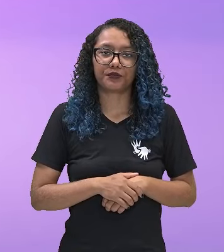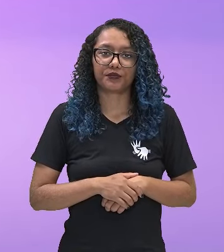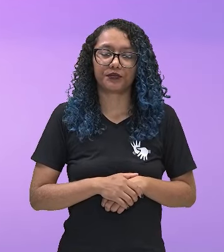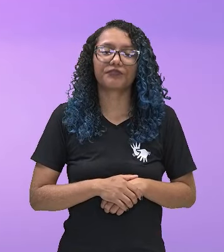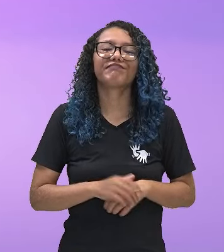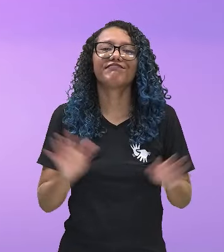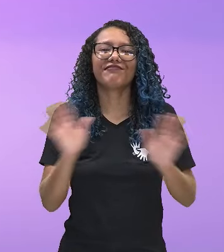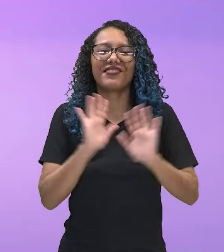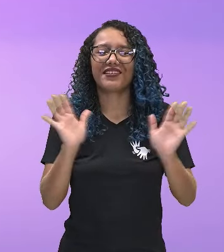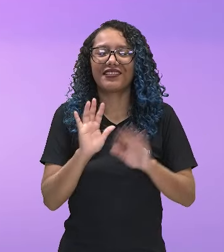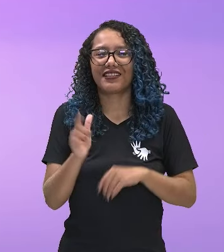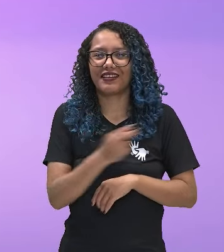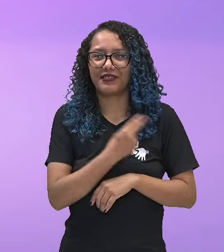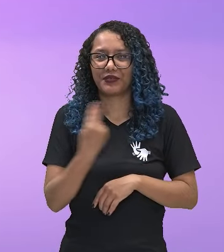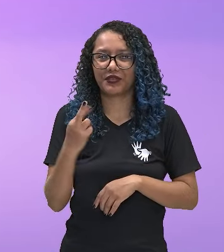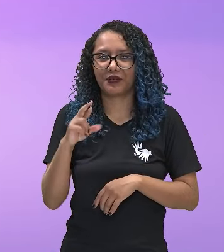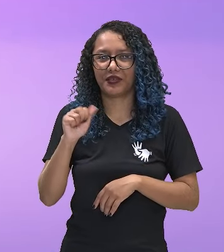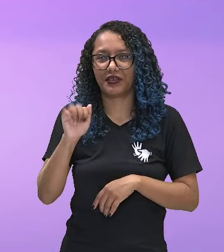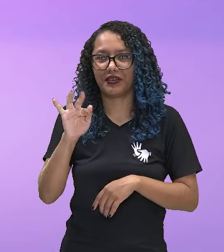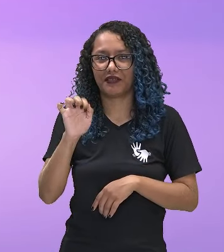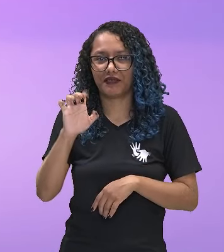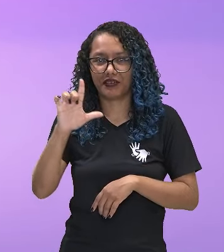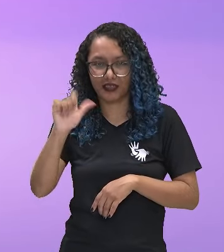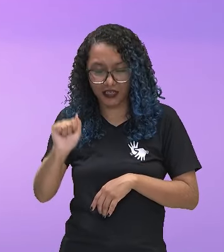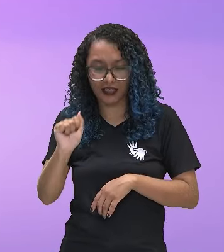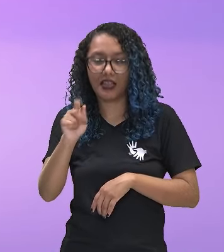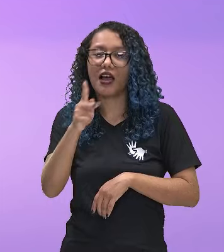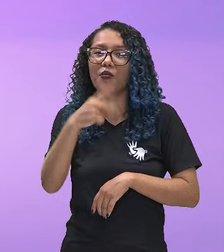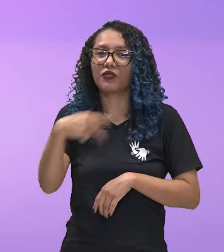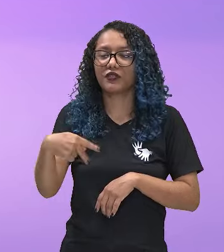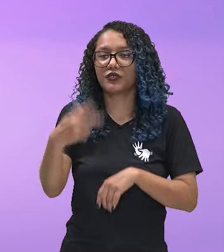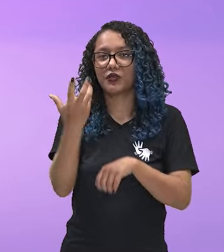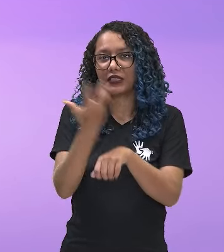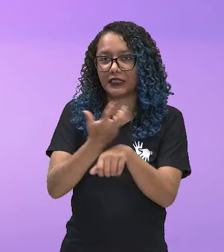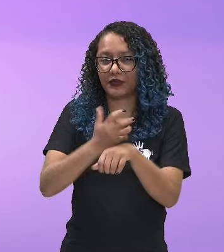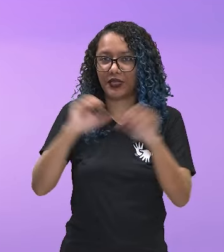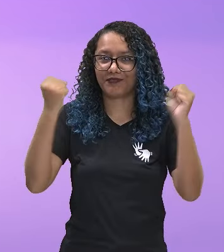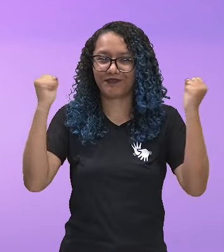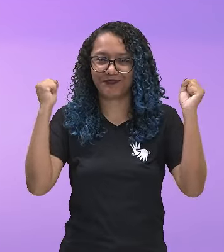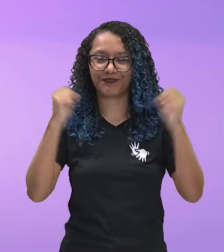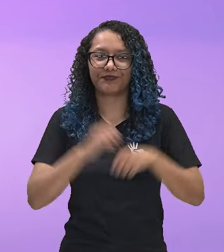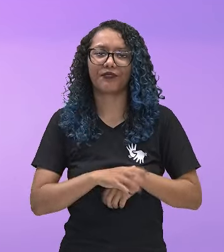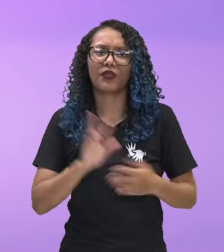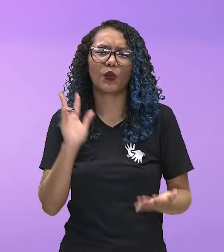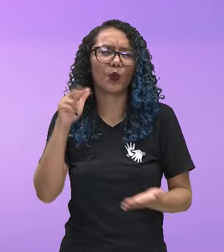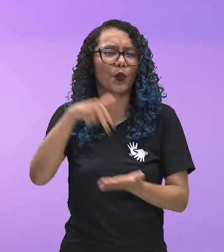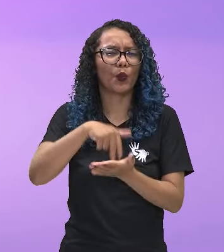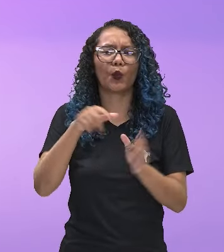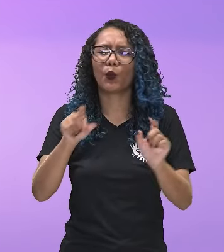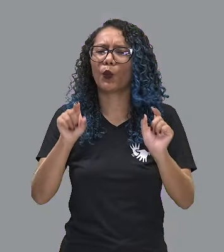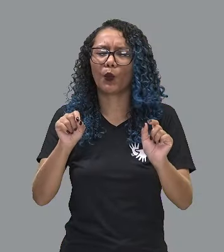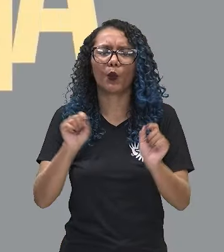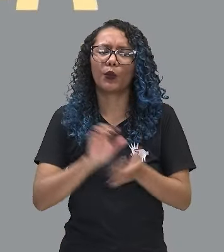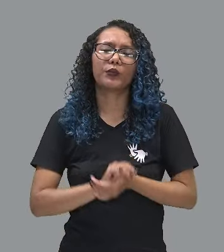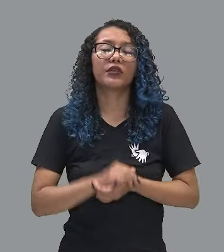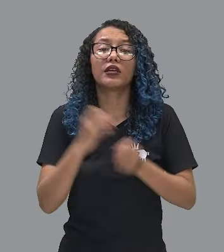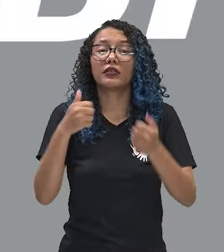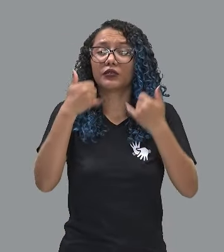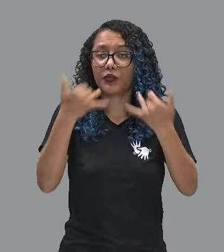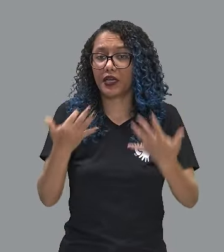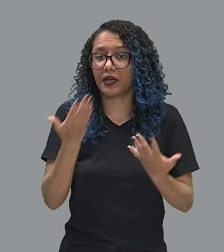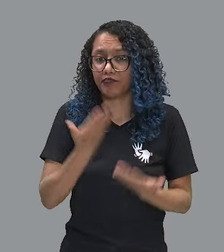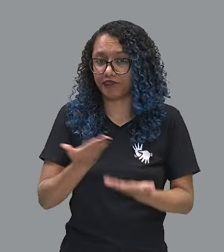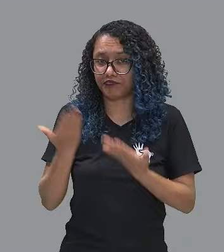Olá, alunos! Eu sou a Rafaela Pinheiro, professora do componente de Educação Física, e hoje me falar aqui com vocês um pouco sobre a